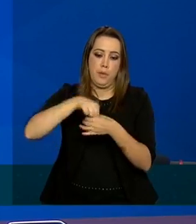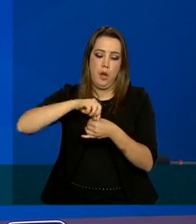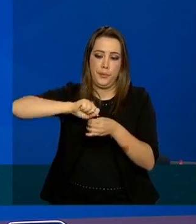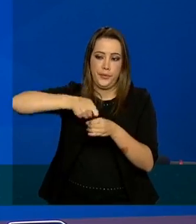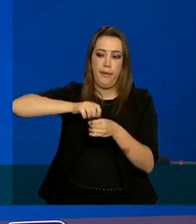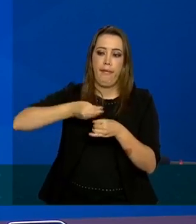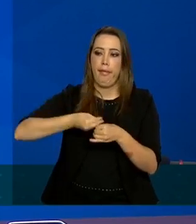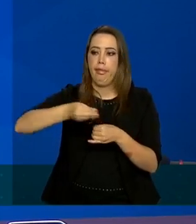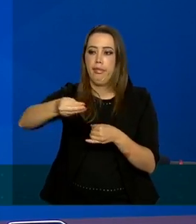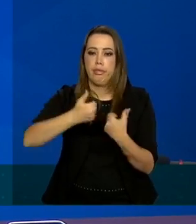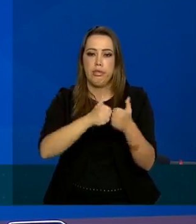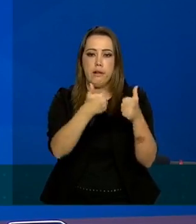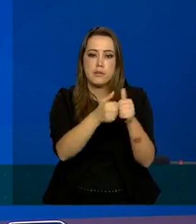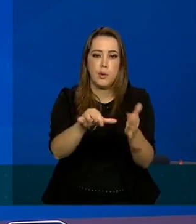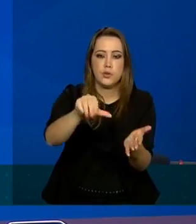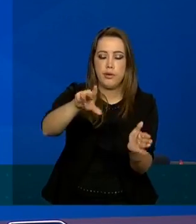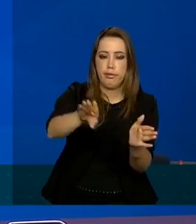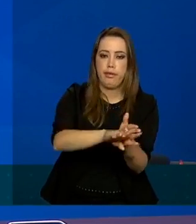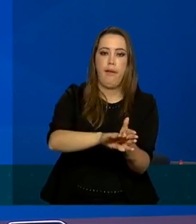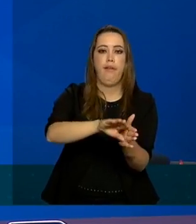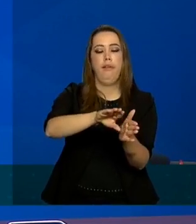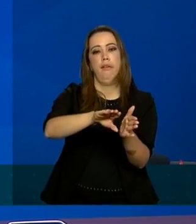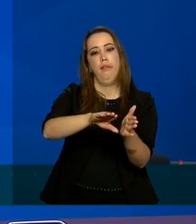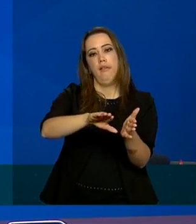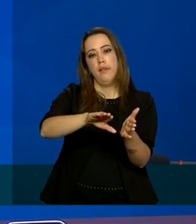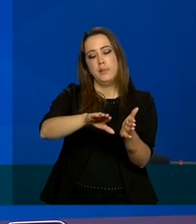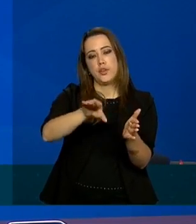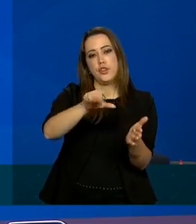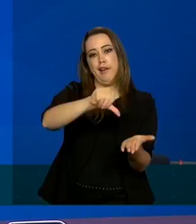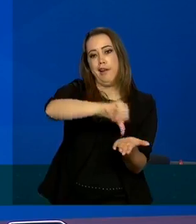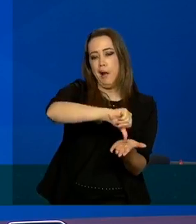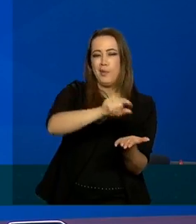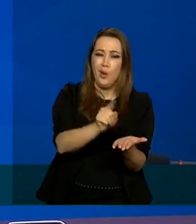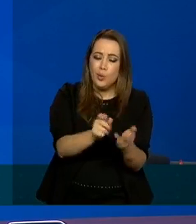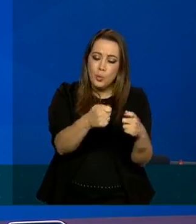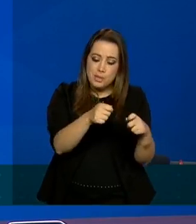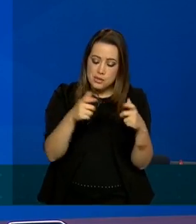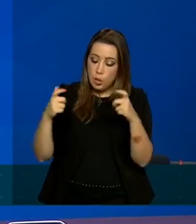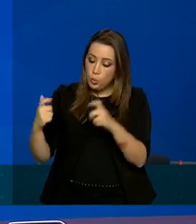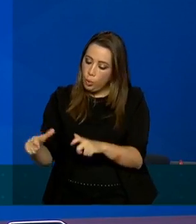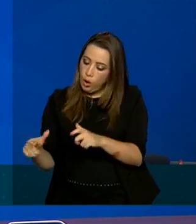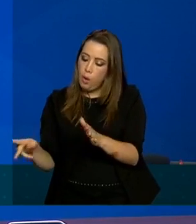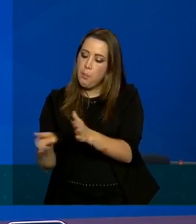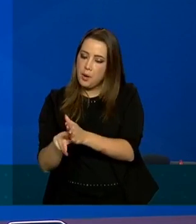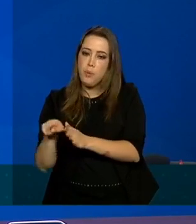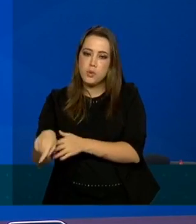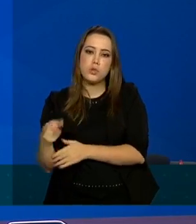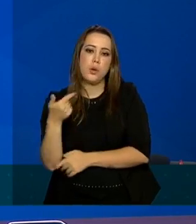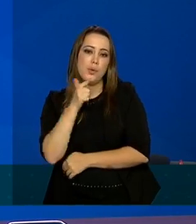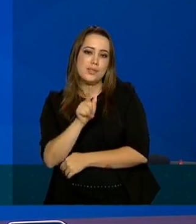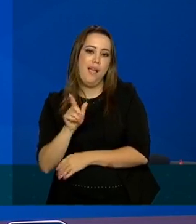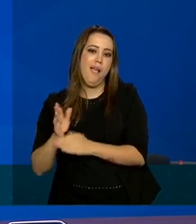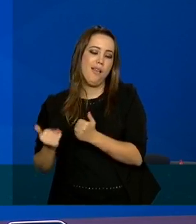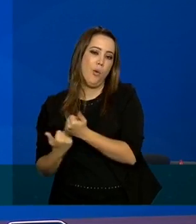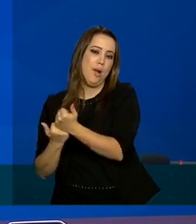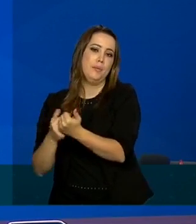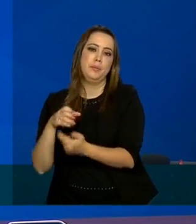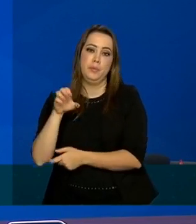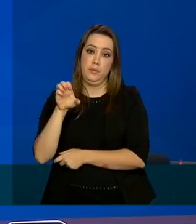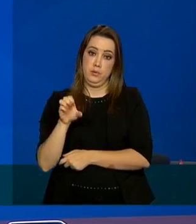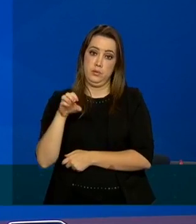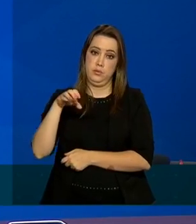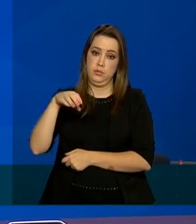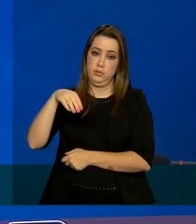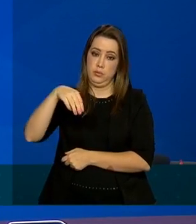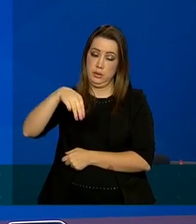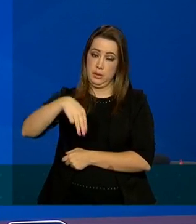migrar até a capital do estado tendo uma melhor oportunidade de resposta além dessas estratégias a